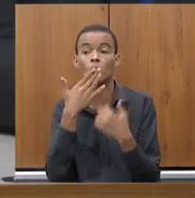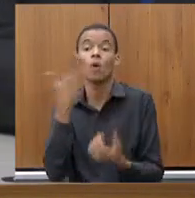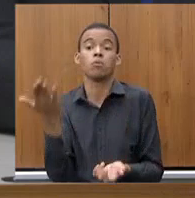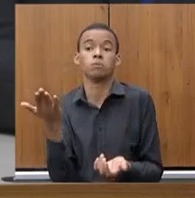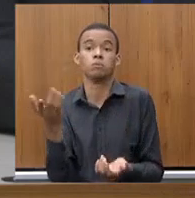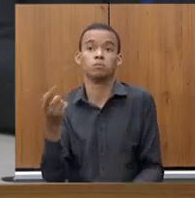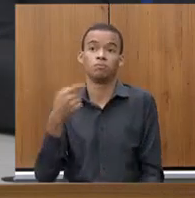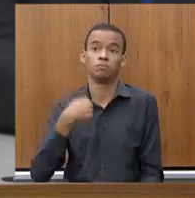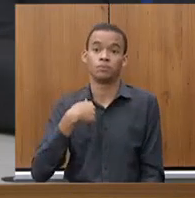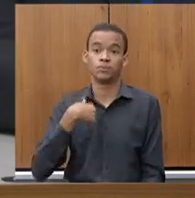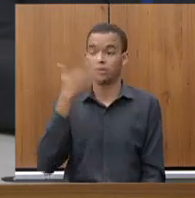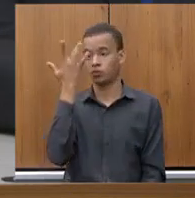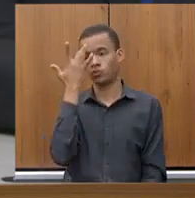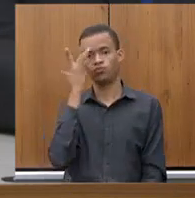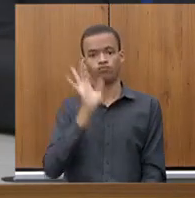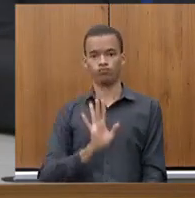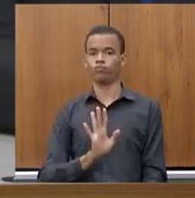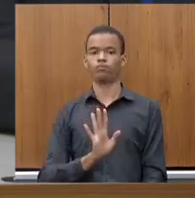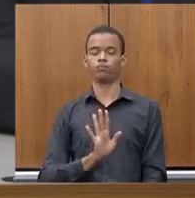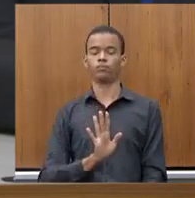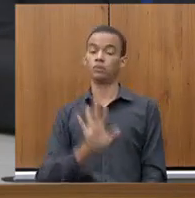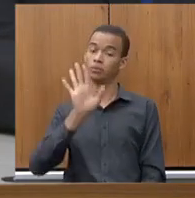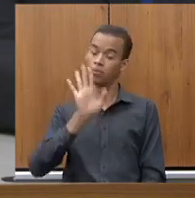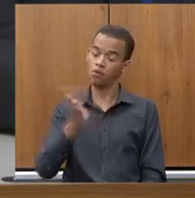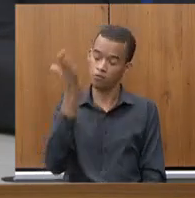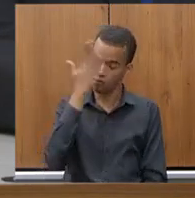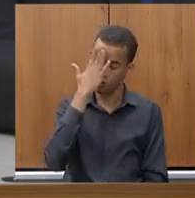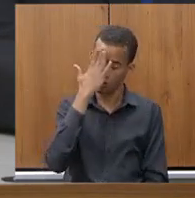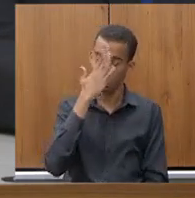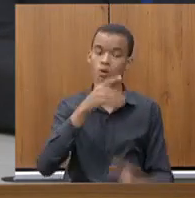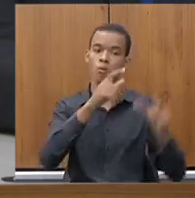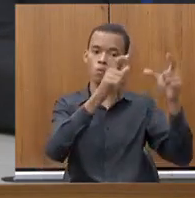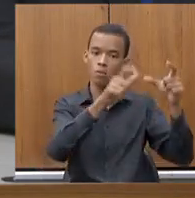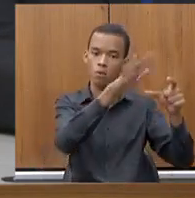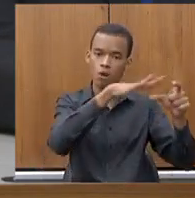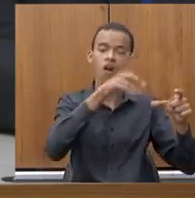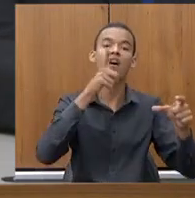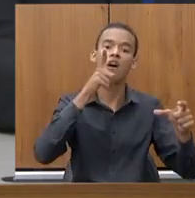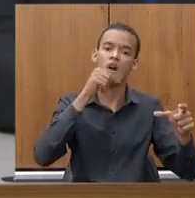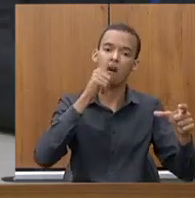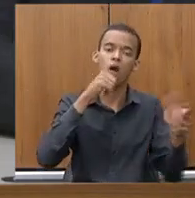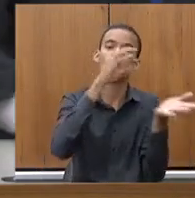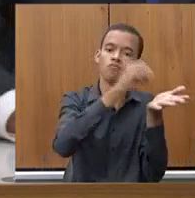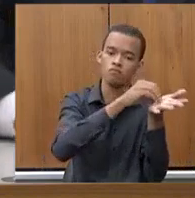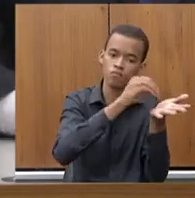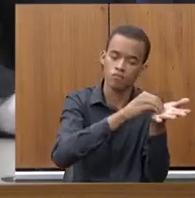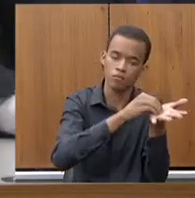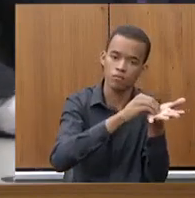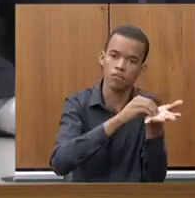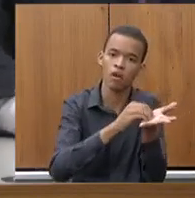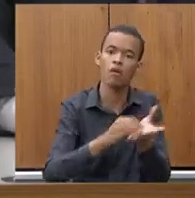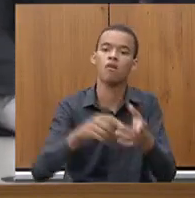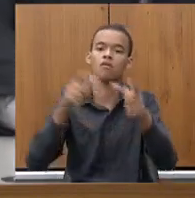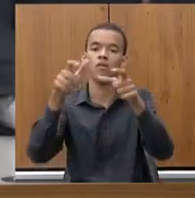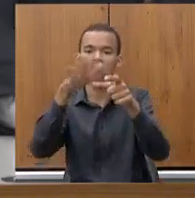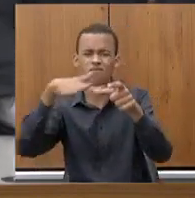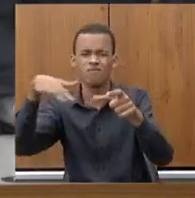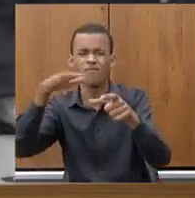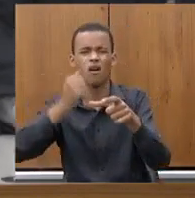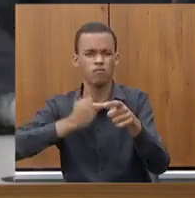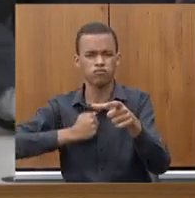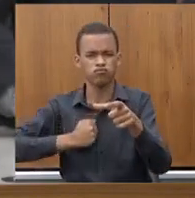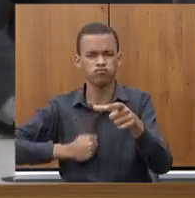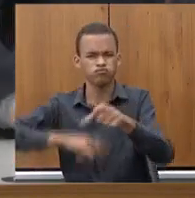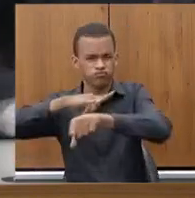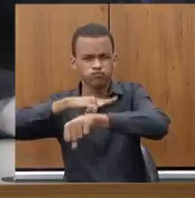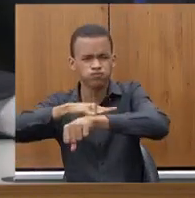água para muitos lugares, falta tratamento de esgoto, e cobre-se contas. E isso, nosso governo Romeu Zema tem que